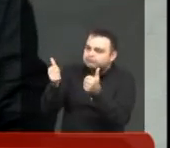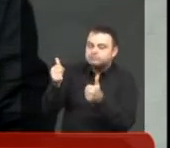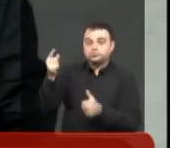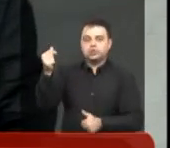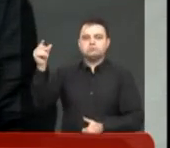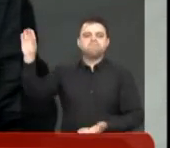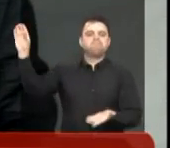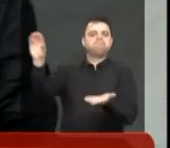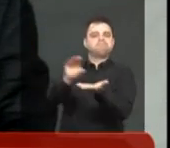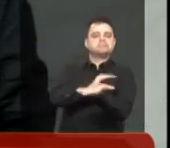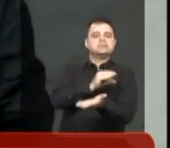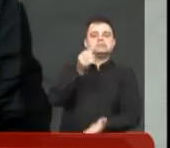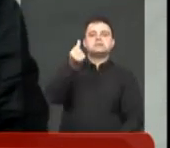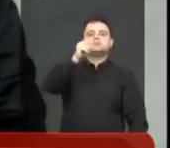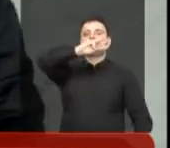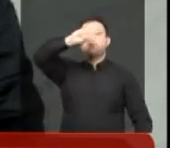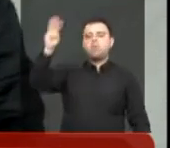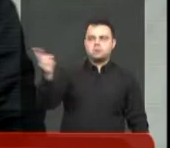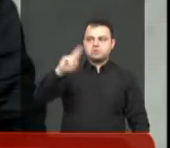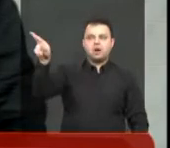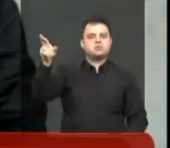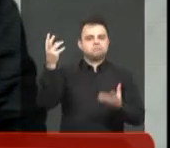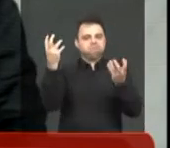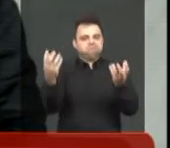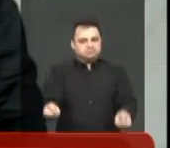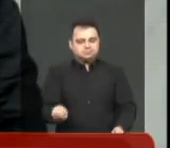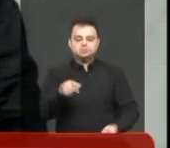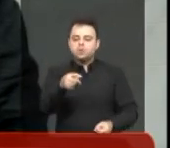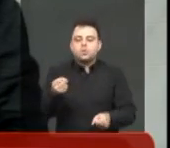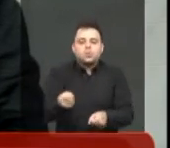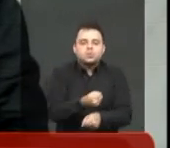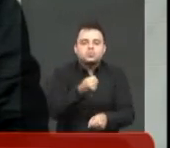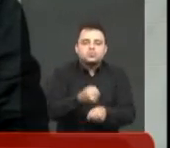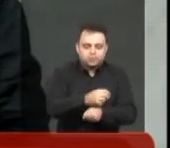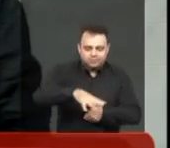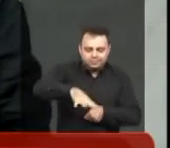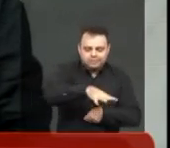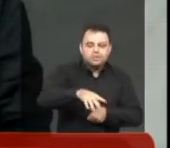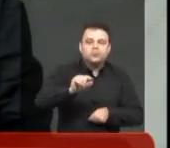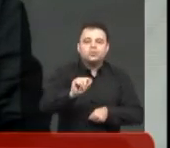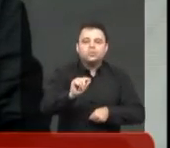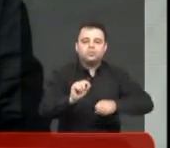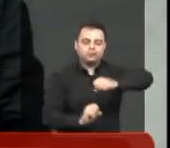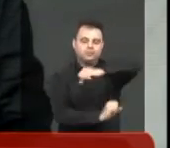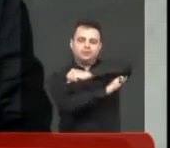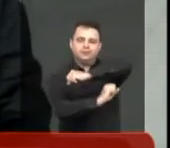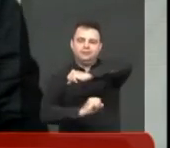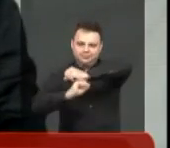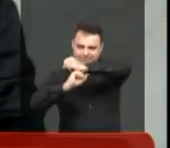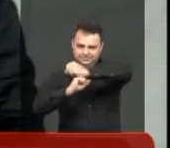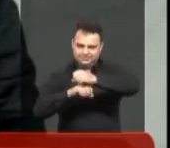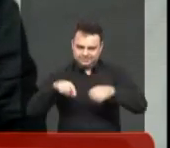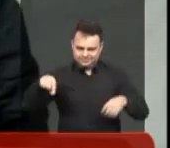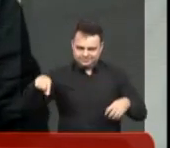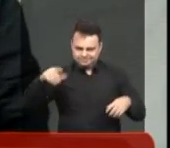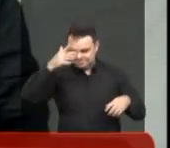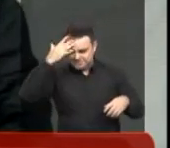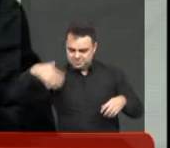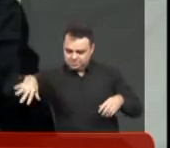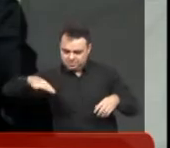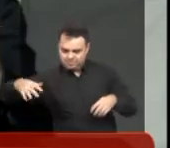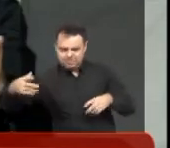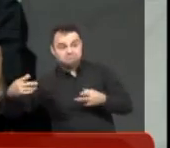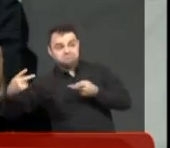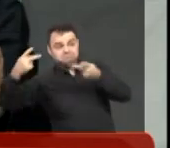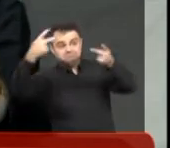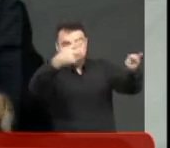essa conquista, de seis milhões de reais para a construção de uma ponte ali. Então as pessoas que estão no Solidariedade